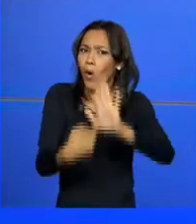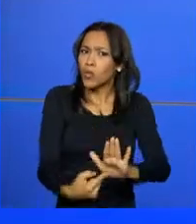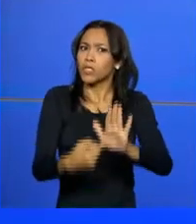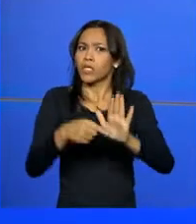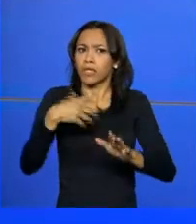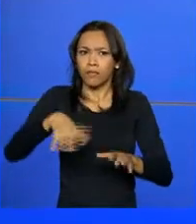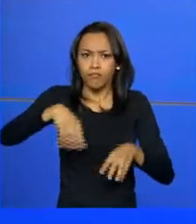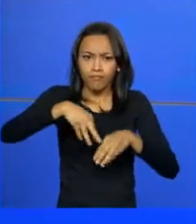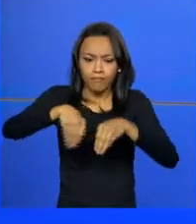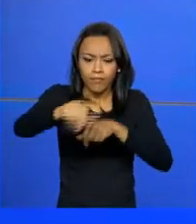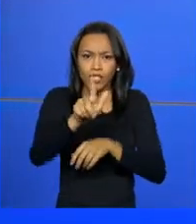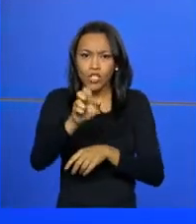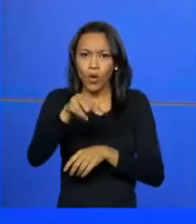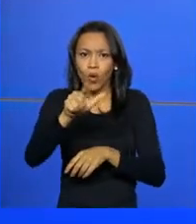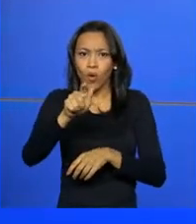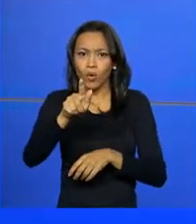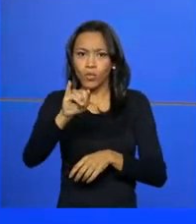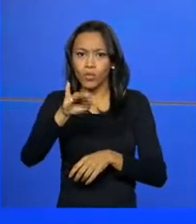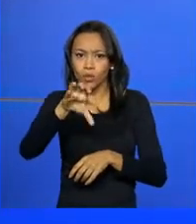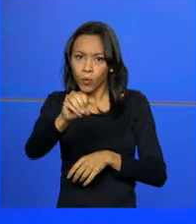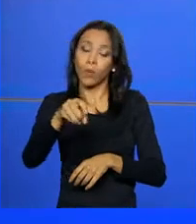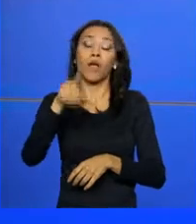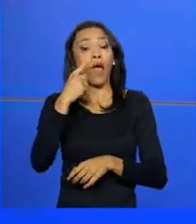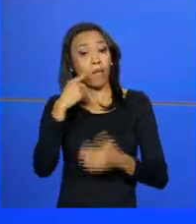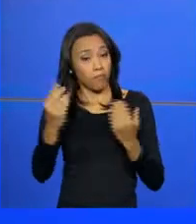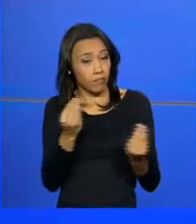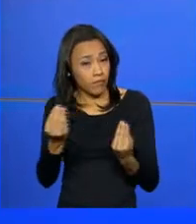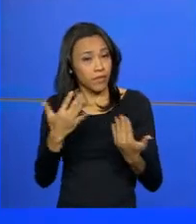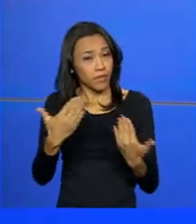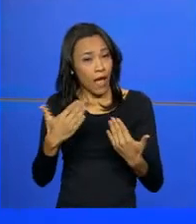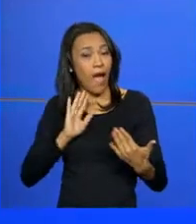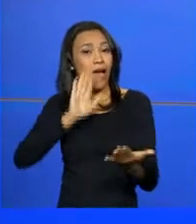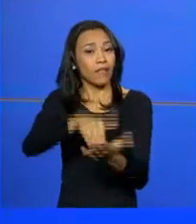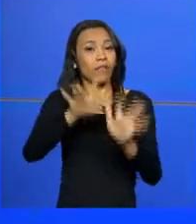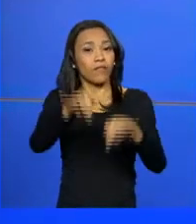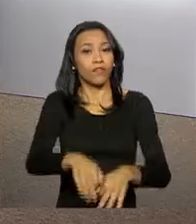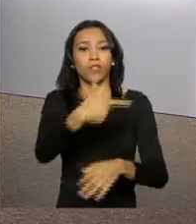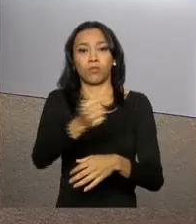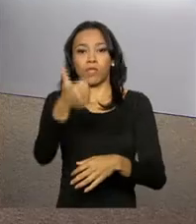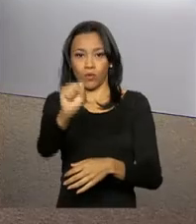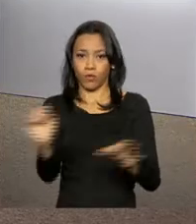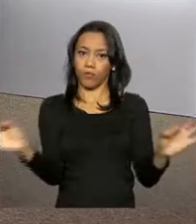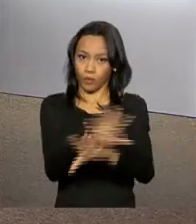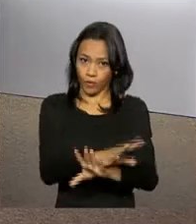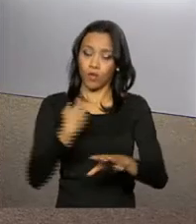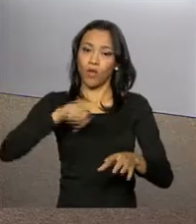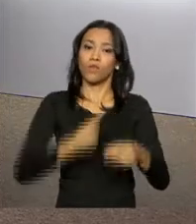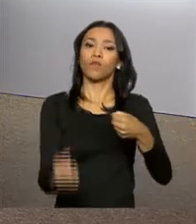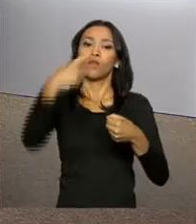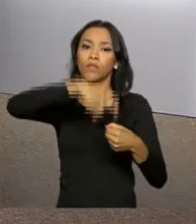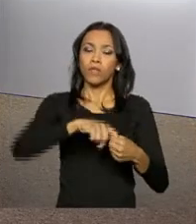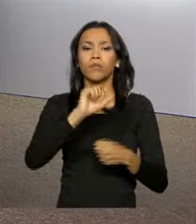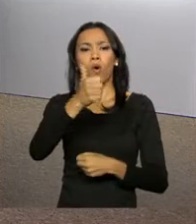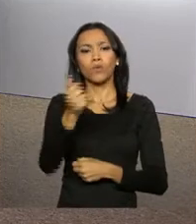geológicos da área. A previsão é de que os trabalhos sejam concluídos até 2018. Nós voltamos às 11 horas